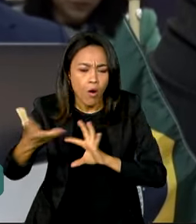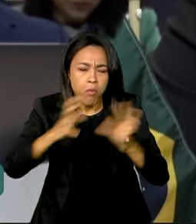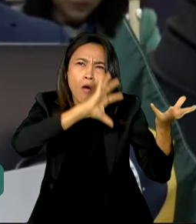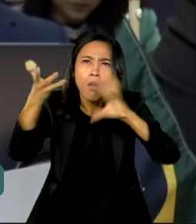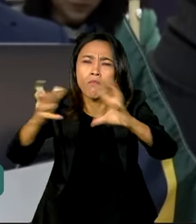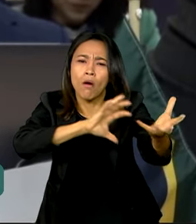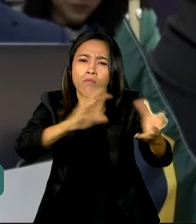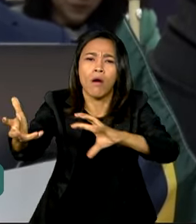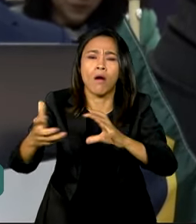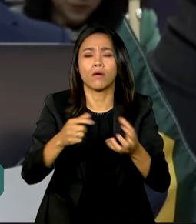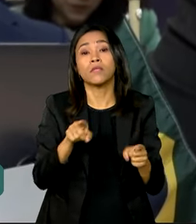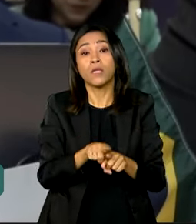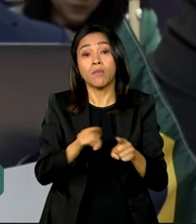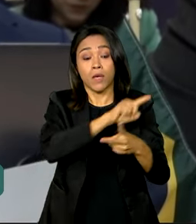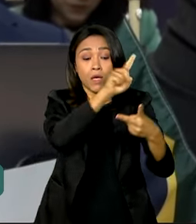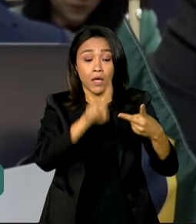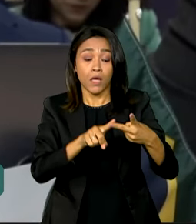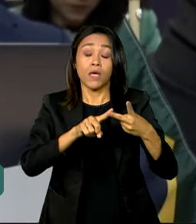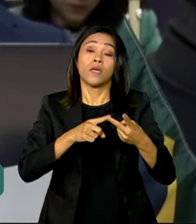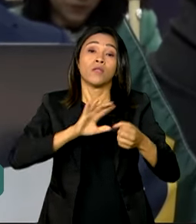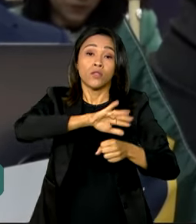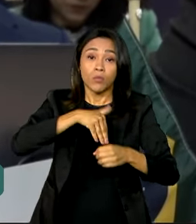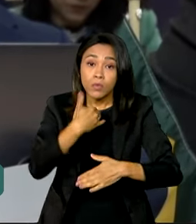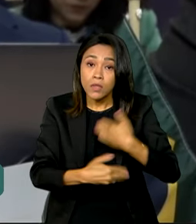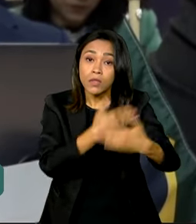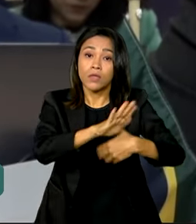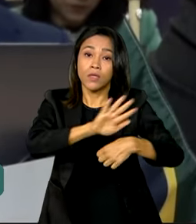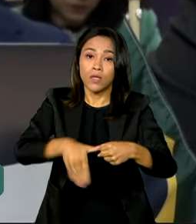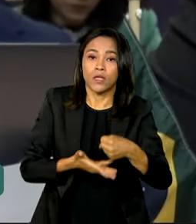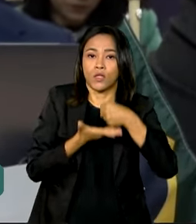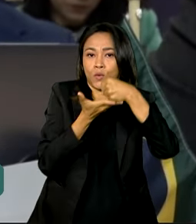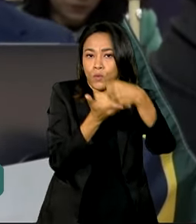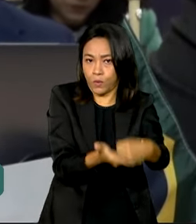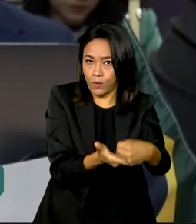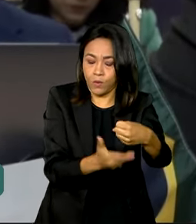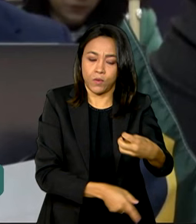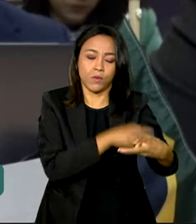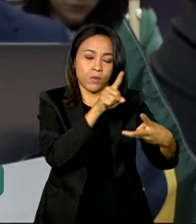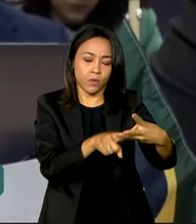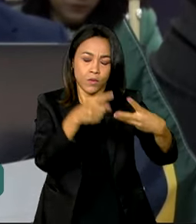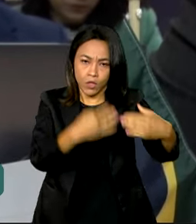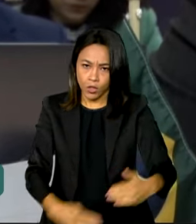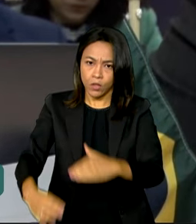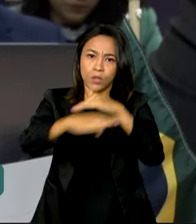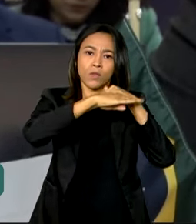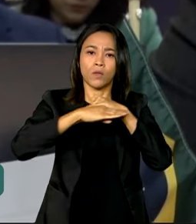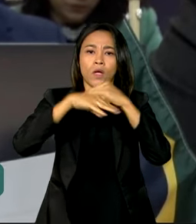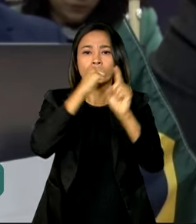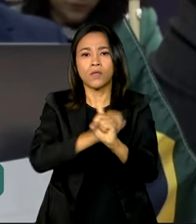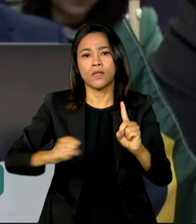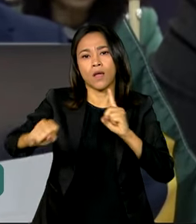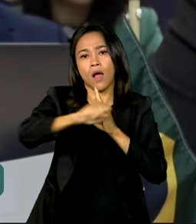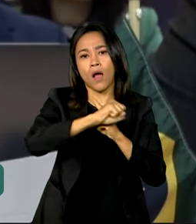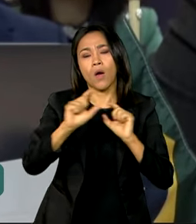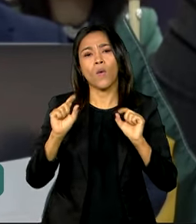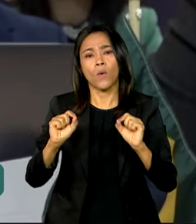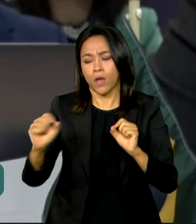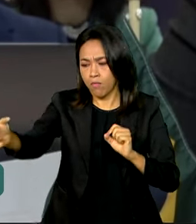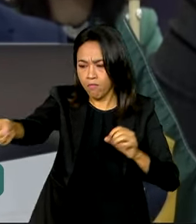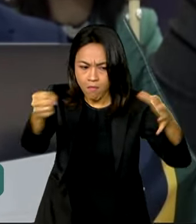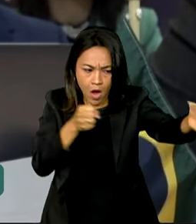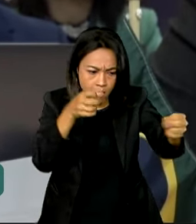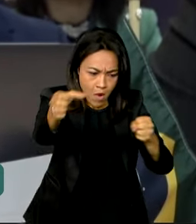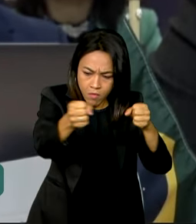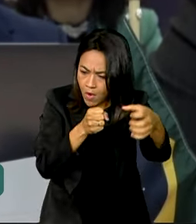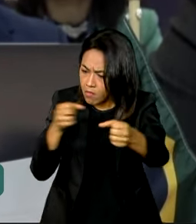desenvolvimento sustentável, bem como a coesão e igualdade social, colocando as pessoas